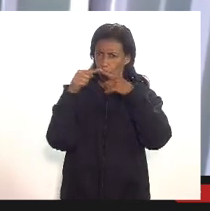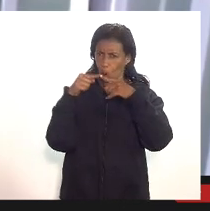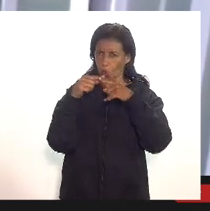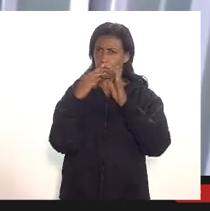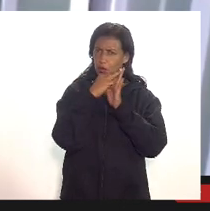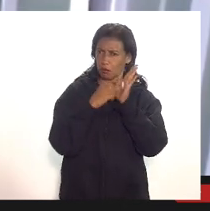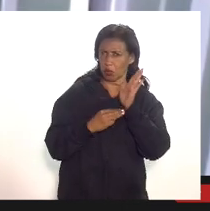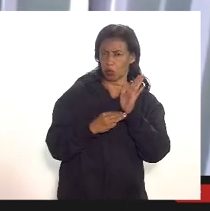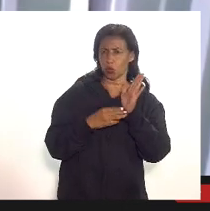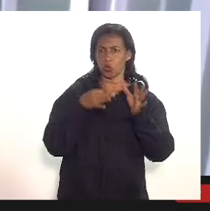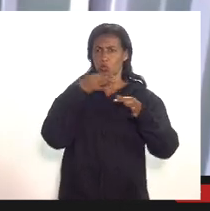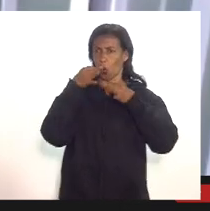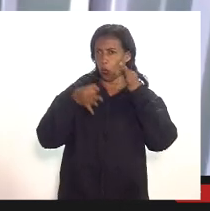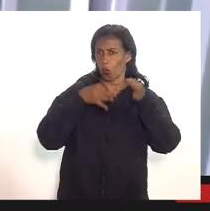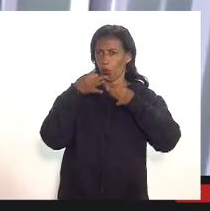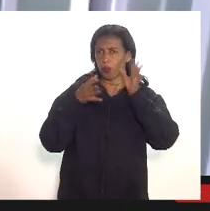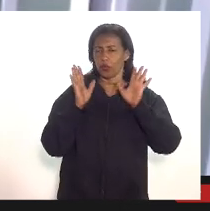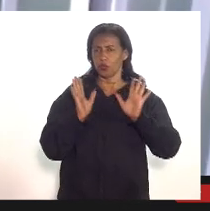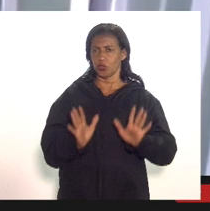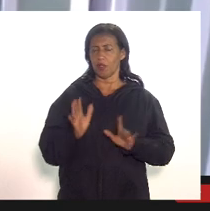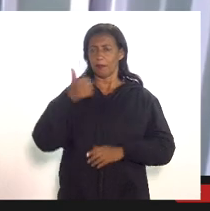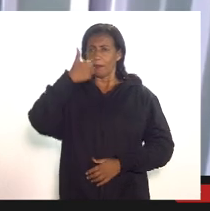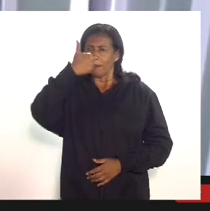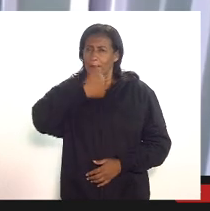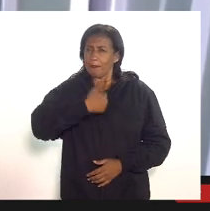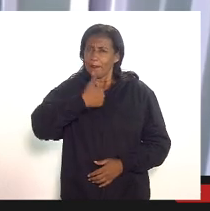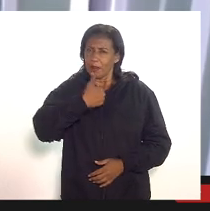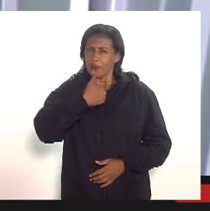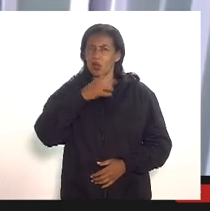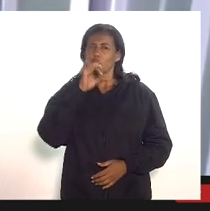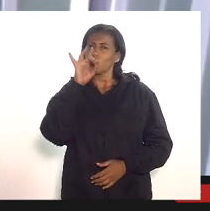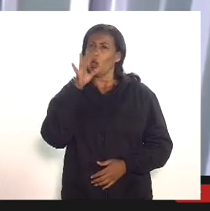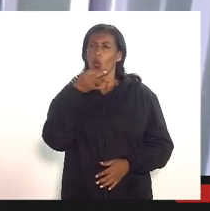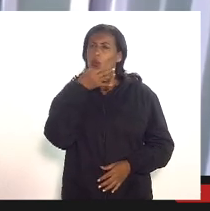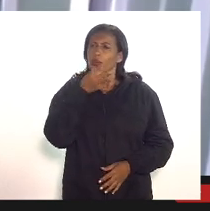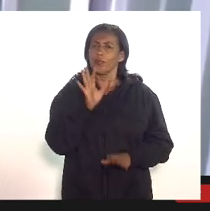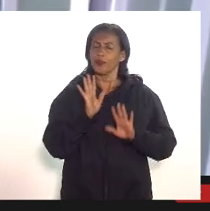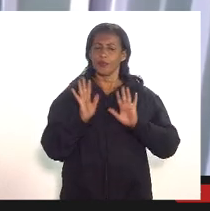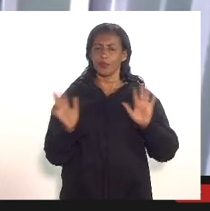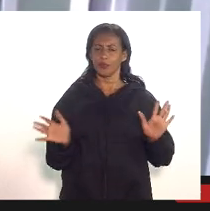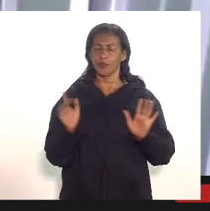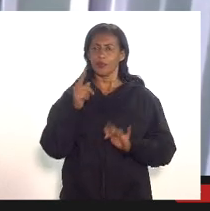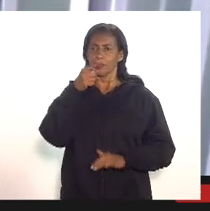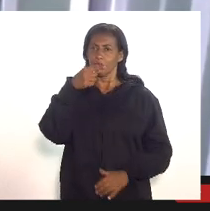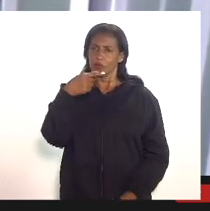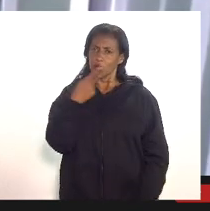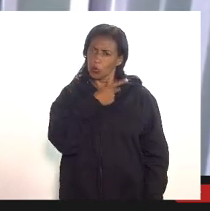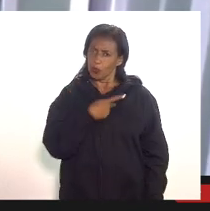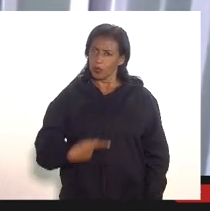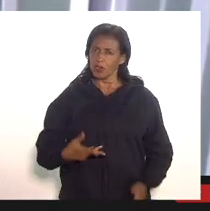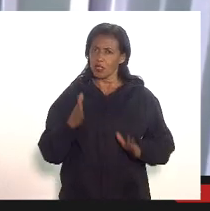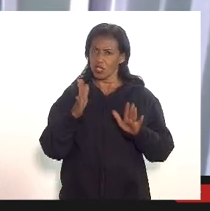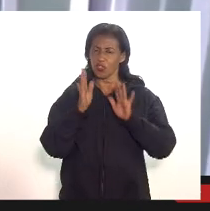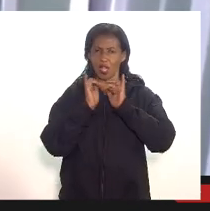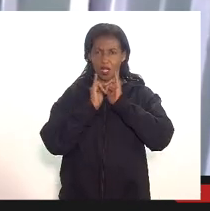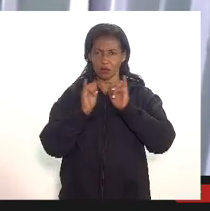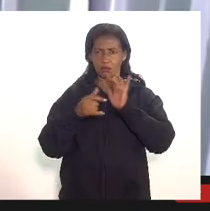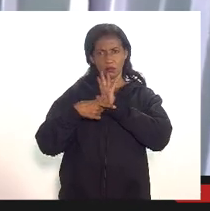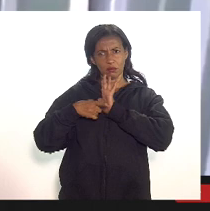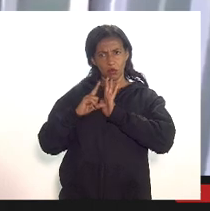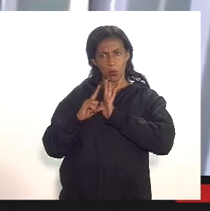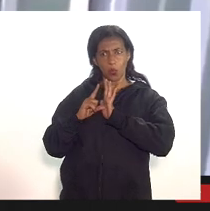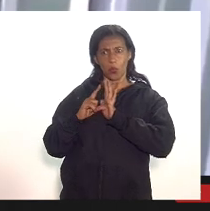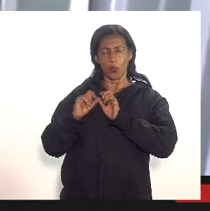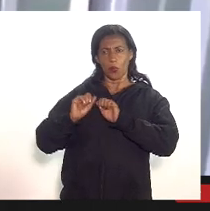metodologia eu queria primeiro deixar uma sugestão que vossa excelência estava anunciando há pouco um